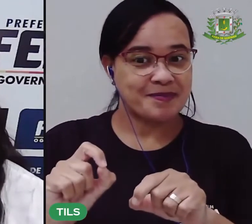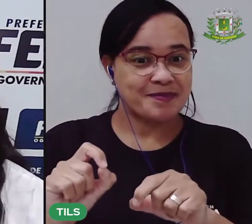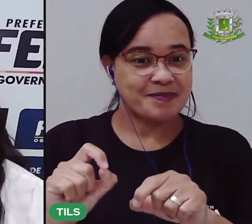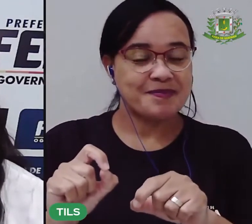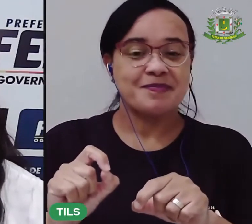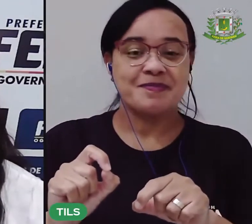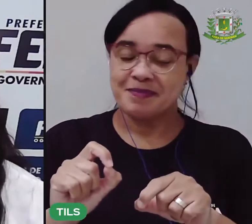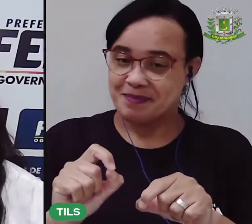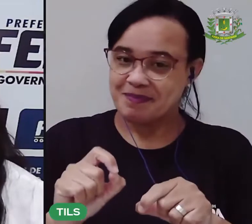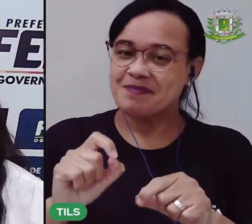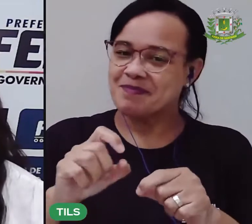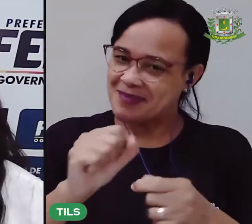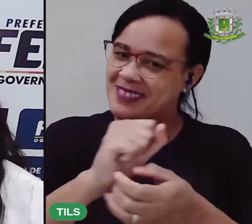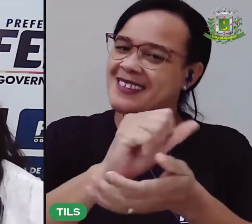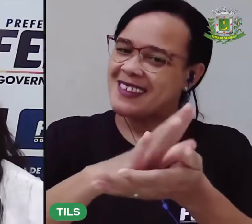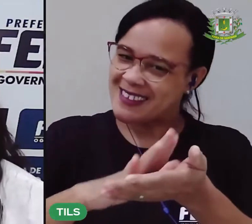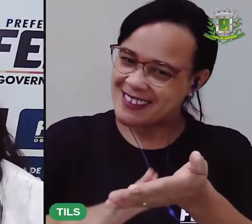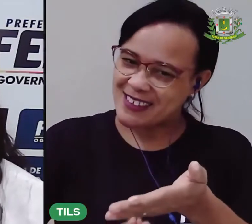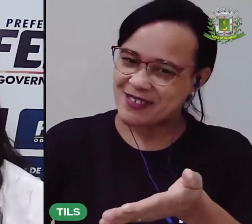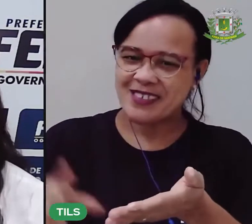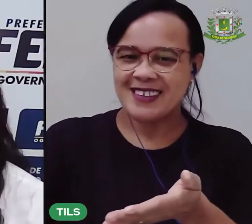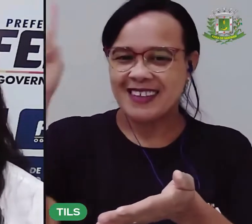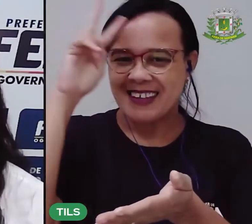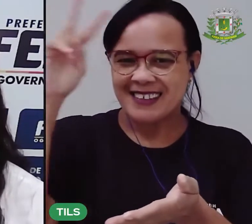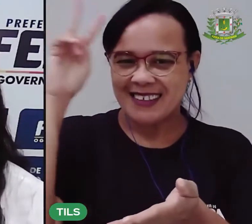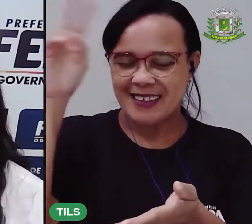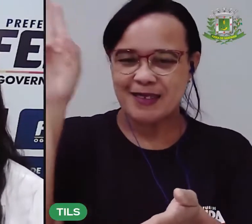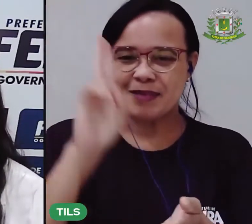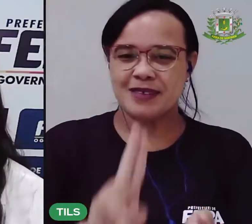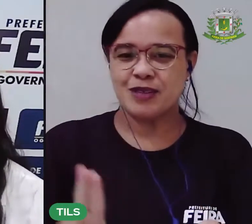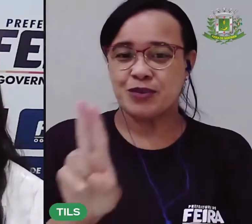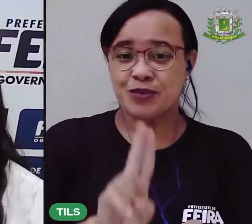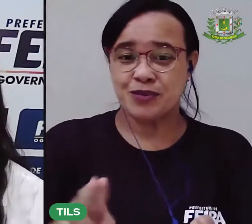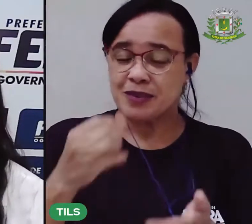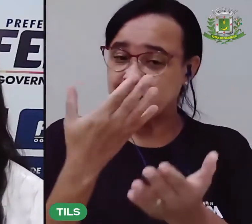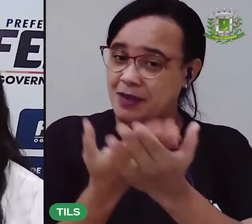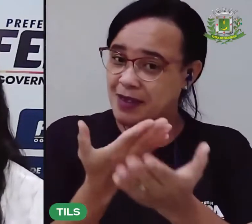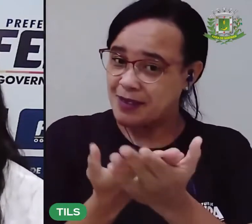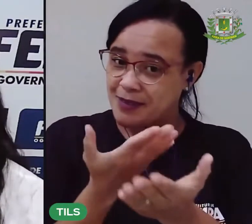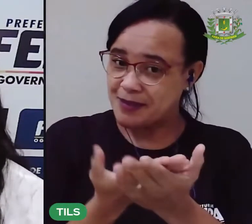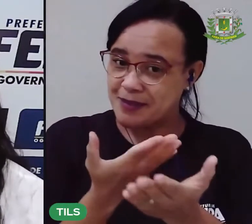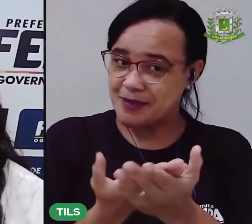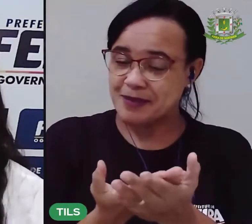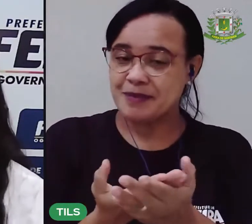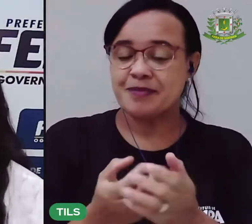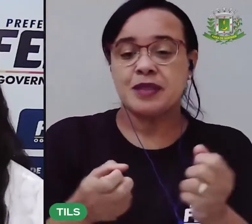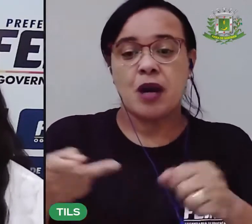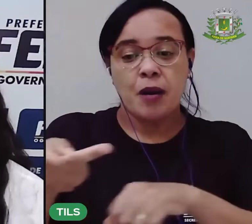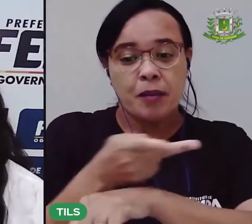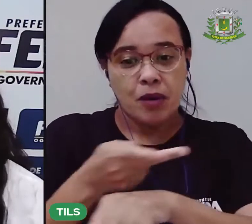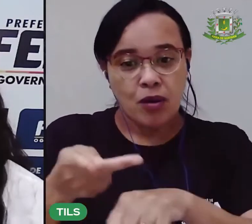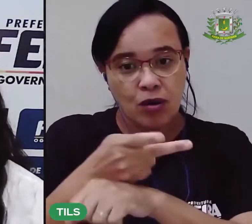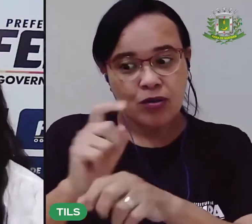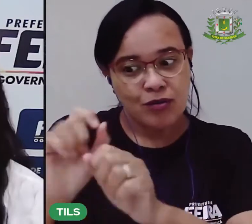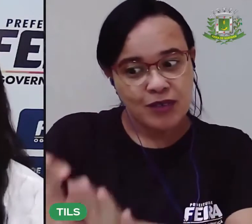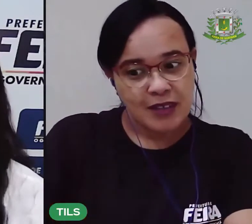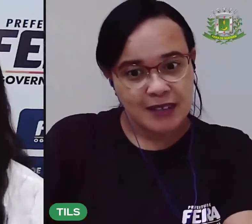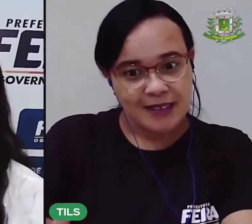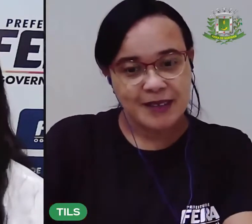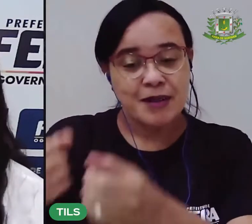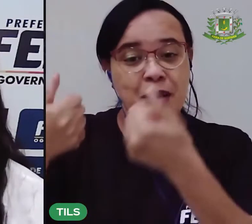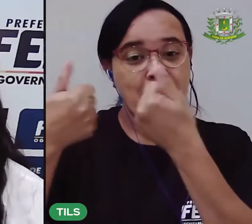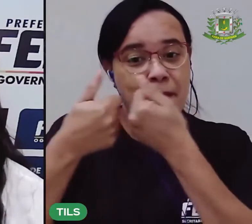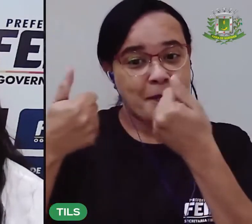Precisar da atividade que a gente utiliza nessa aula, tá? Procura, já deixa aí perto de você a